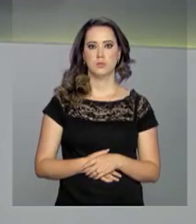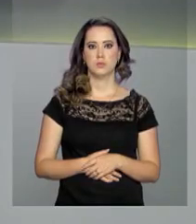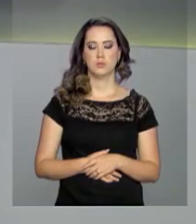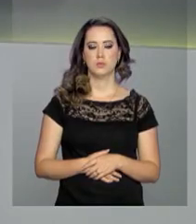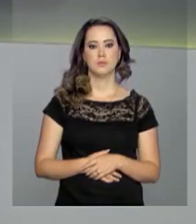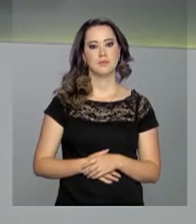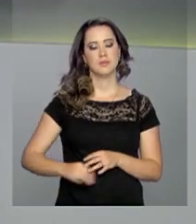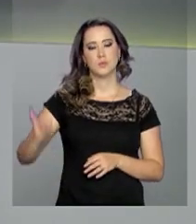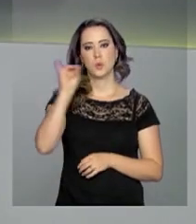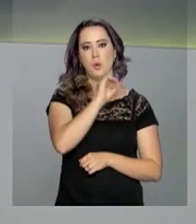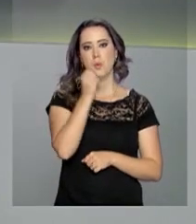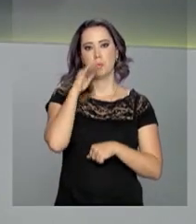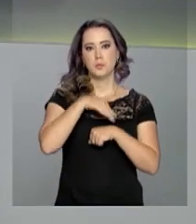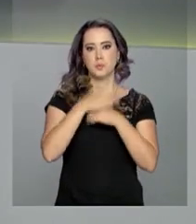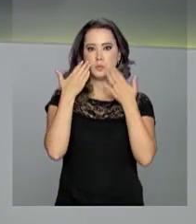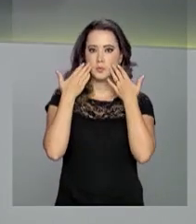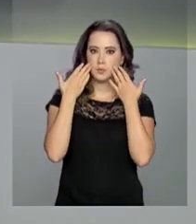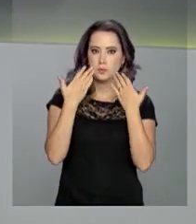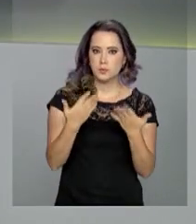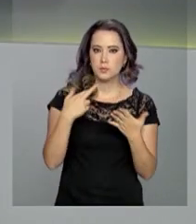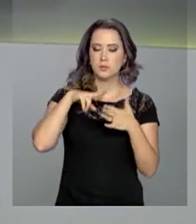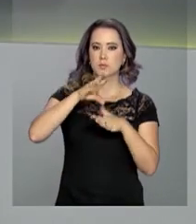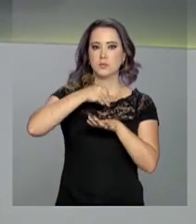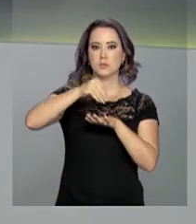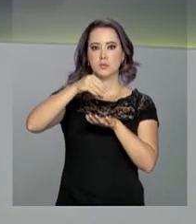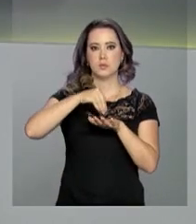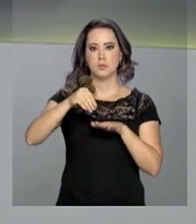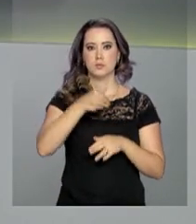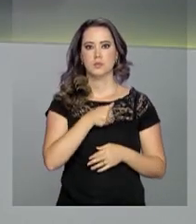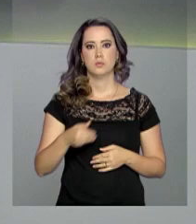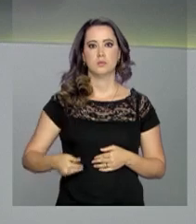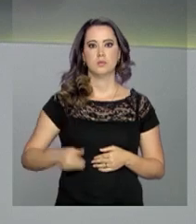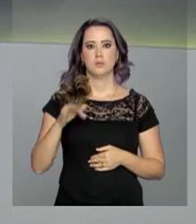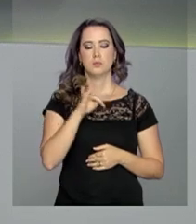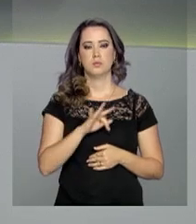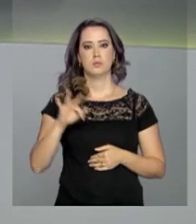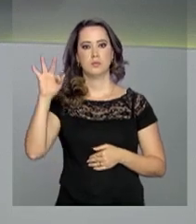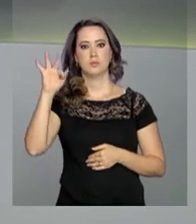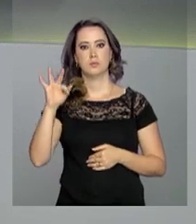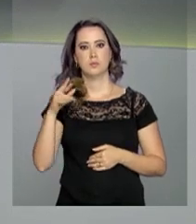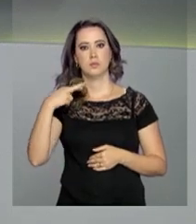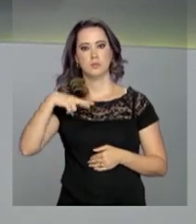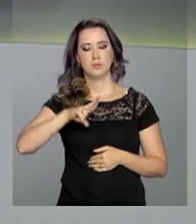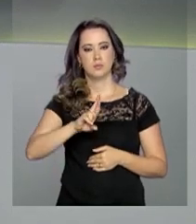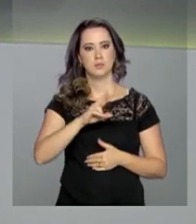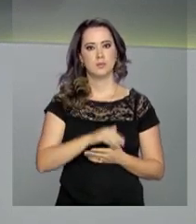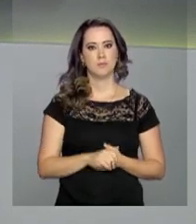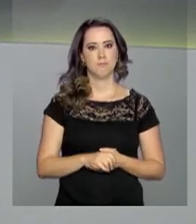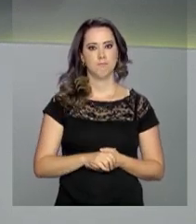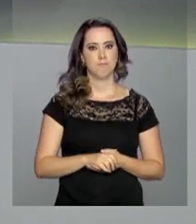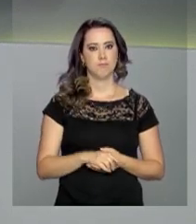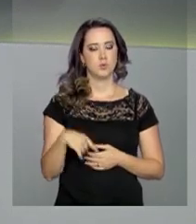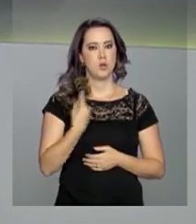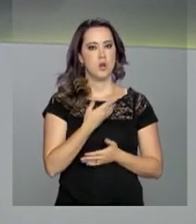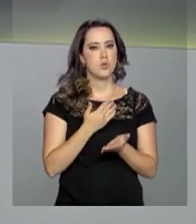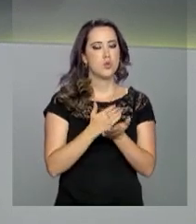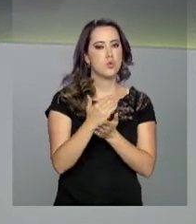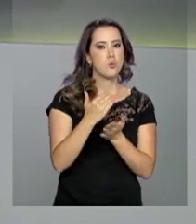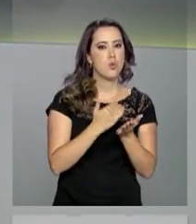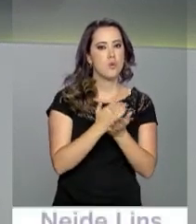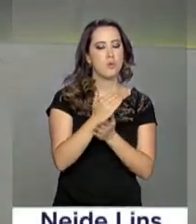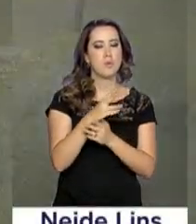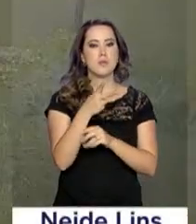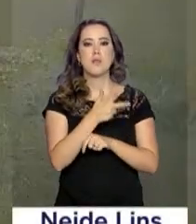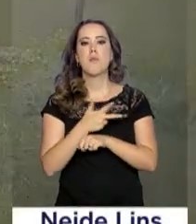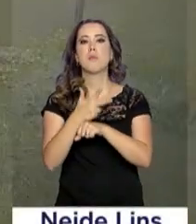Olá, boa noite. Estamos no ar com as notícias do governo federal em mais uma edição do Repórter NBR. E a gente começa